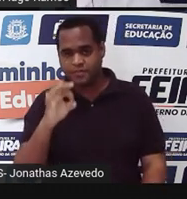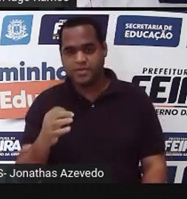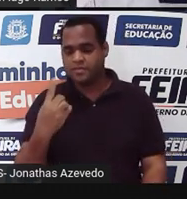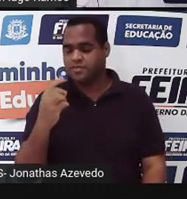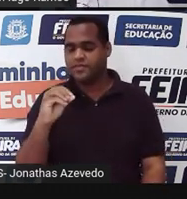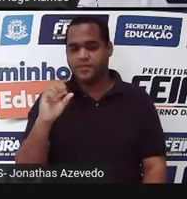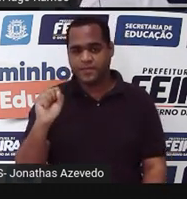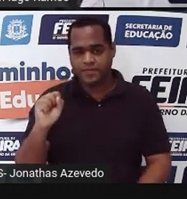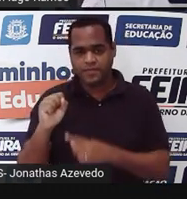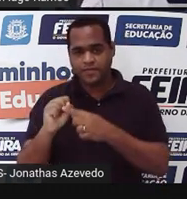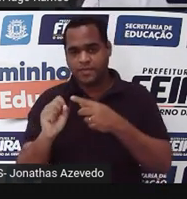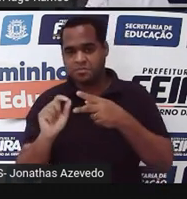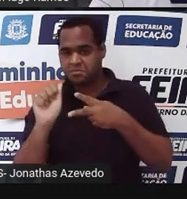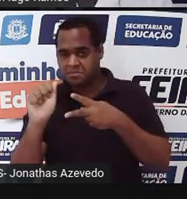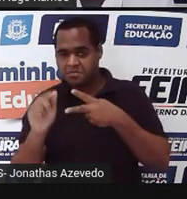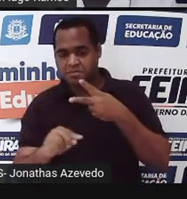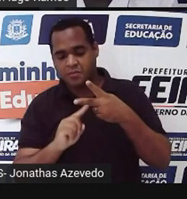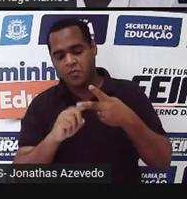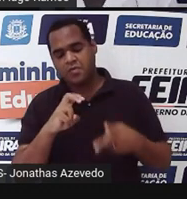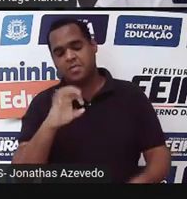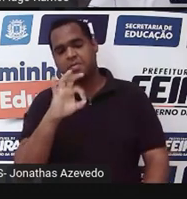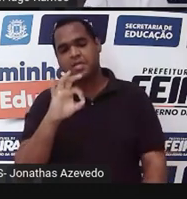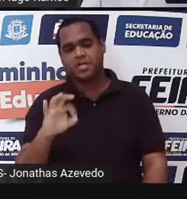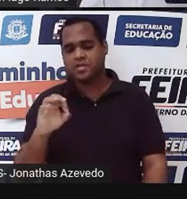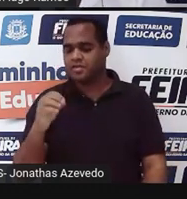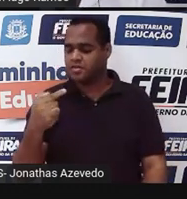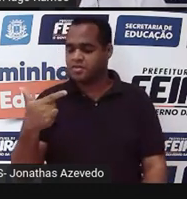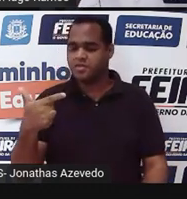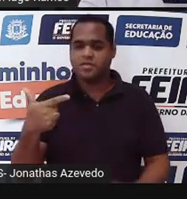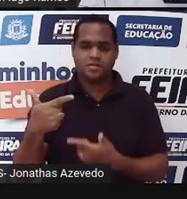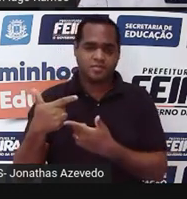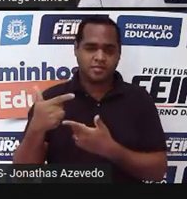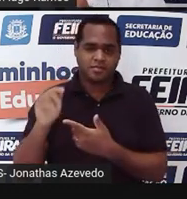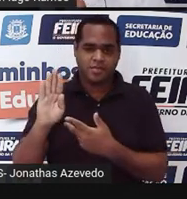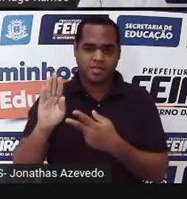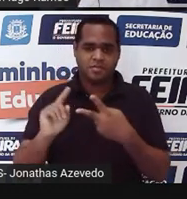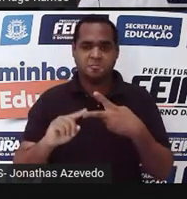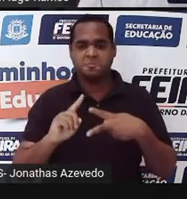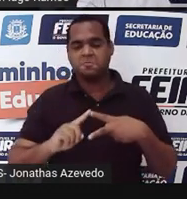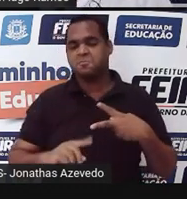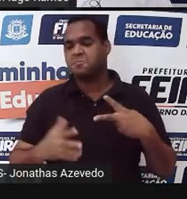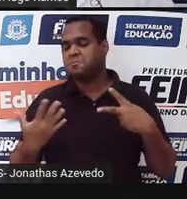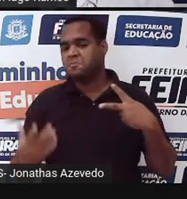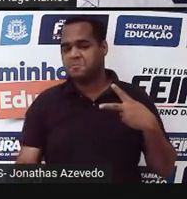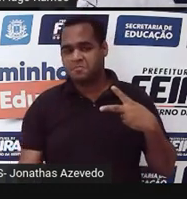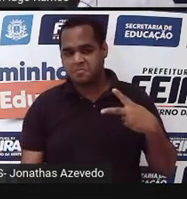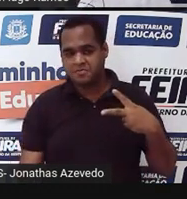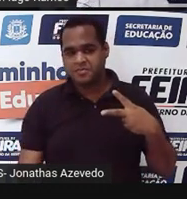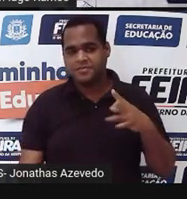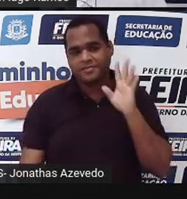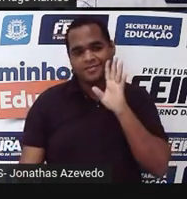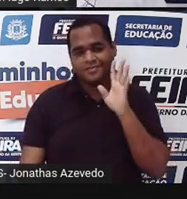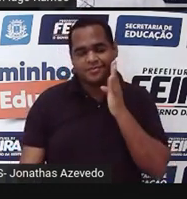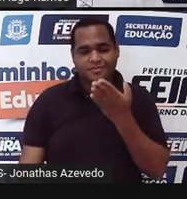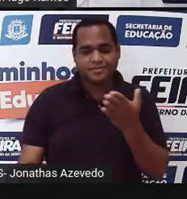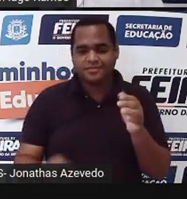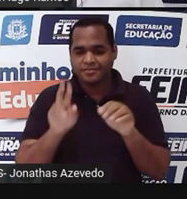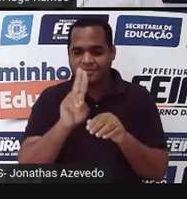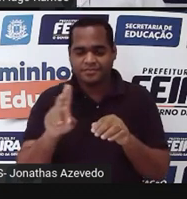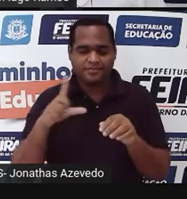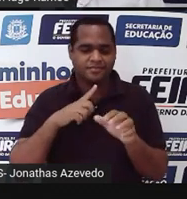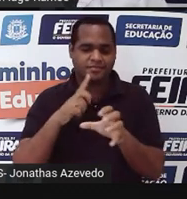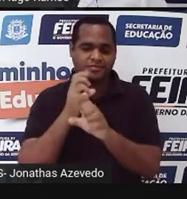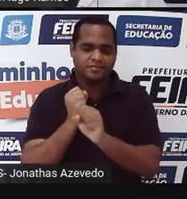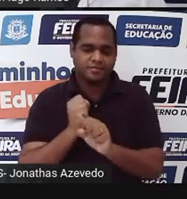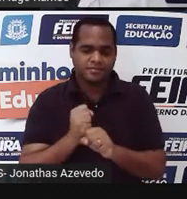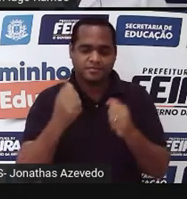no item A, ou de 50% de 72, no item B. O legal é você usar uma calculadorazinha,